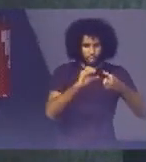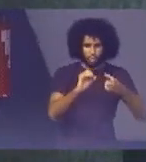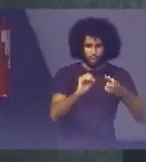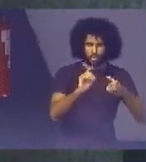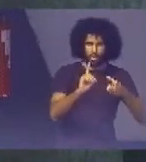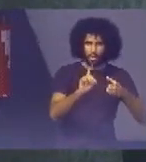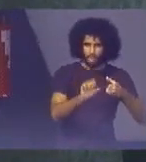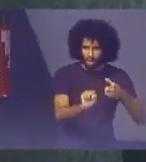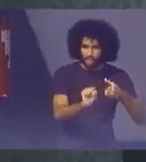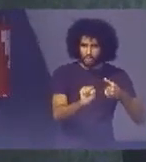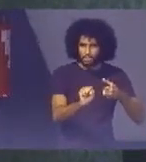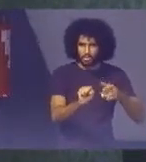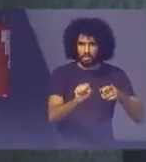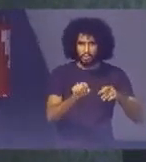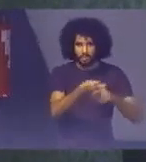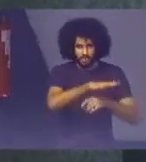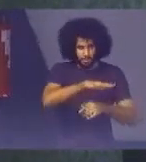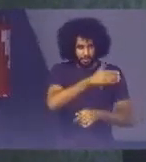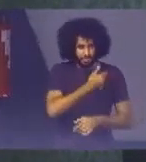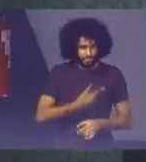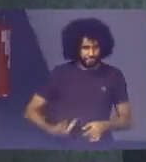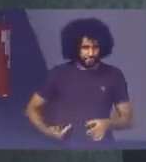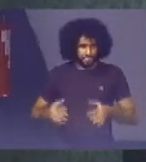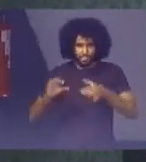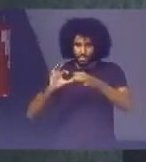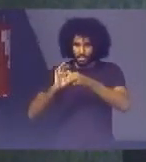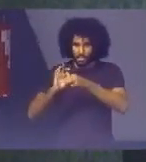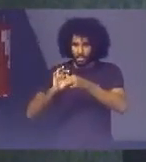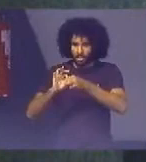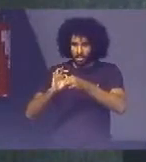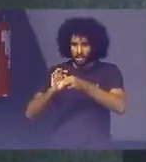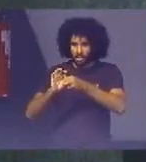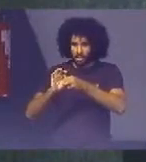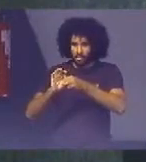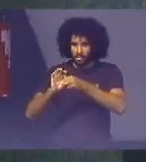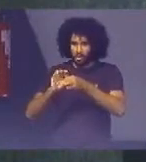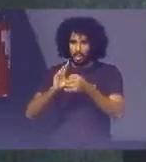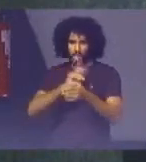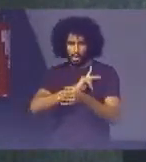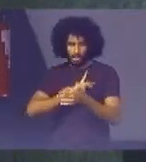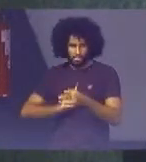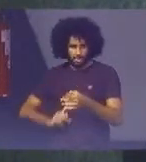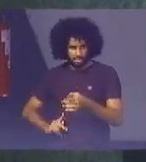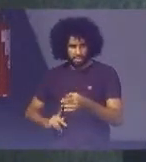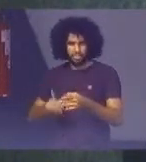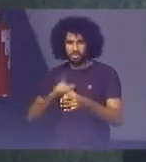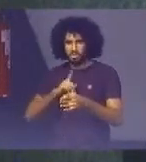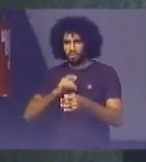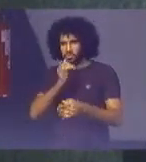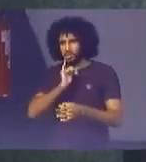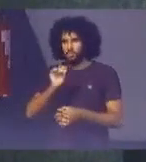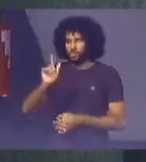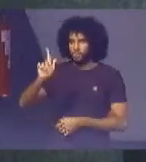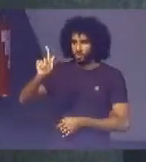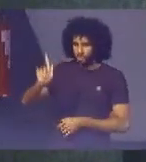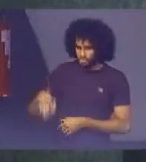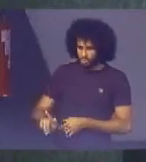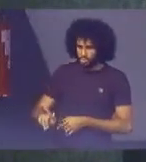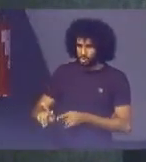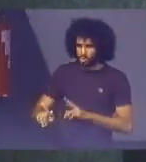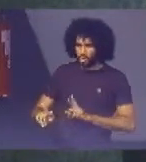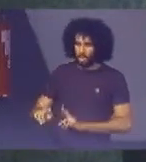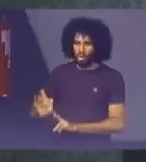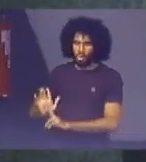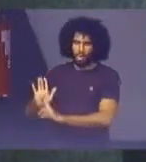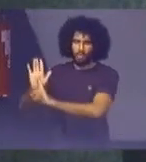No âmbito Do governo federal Vinculado à presidência Da república Que reunia Gestores Representantes Do governo